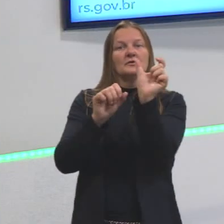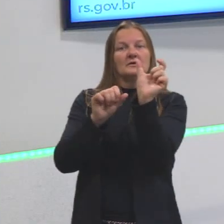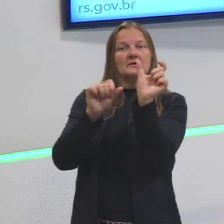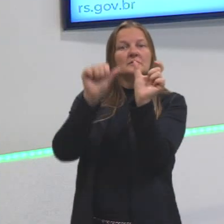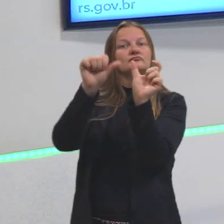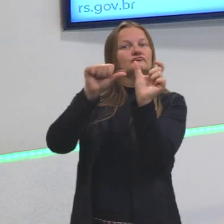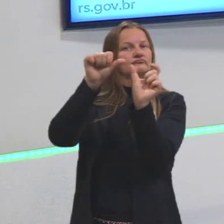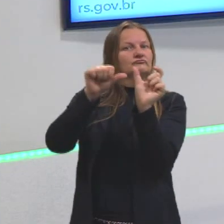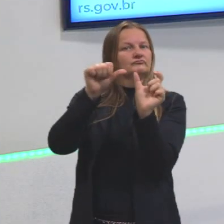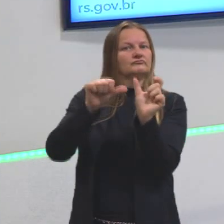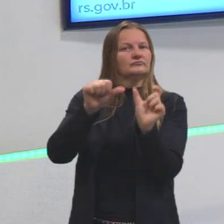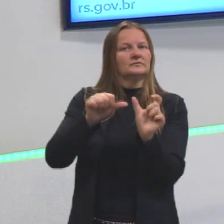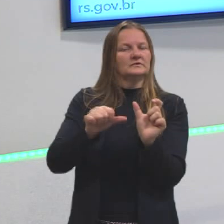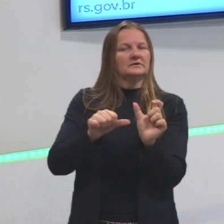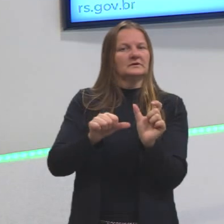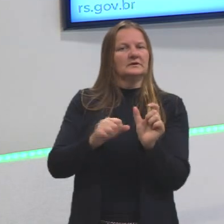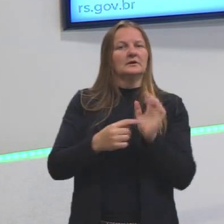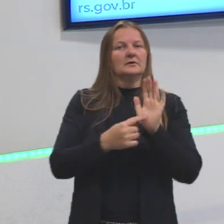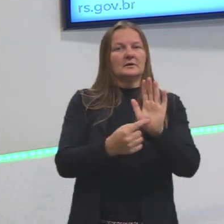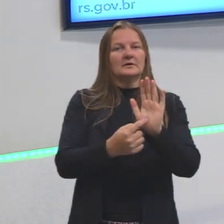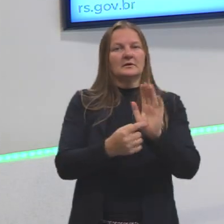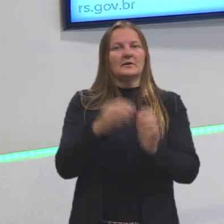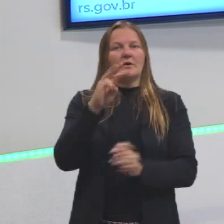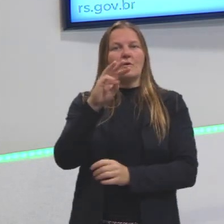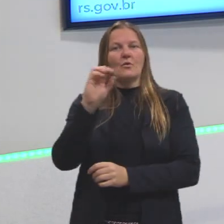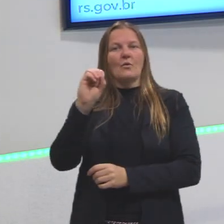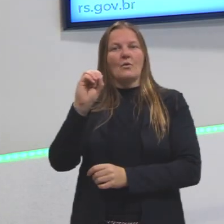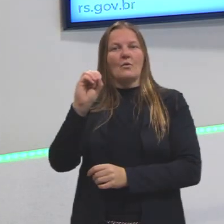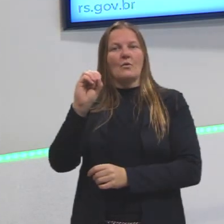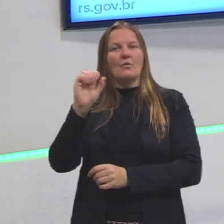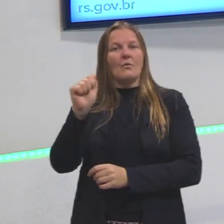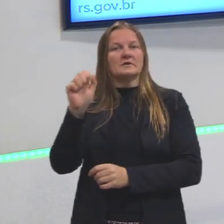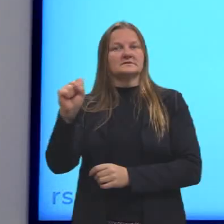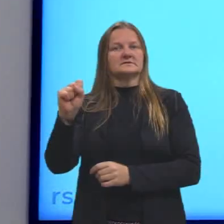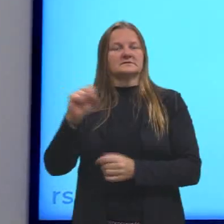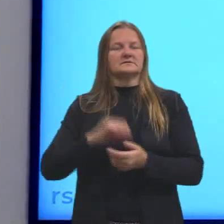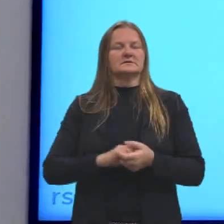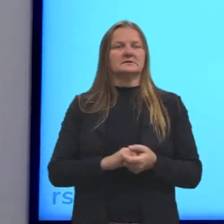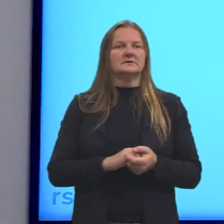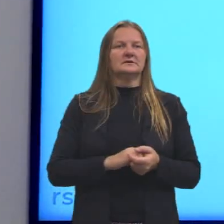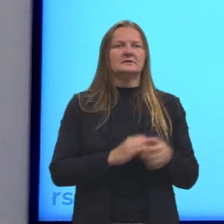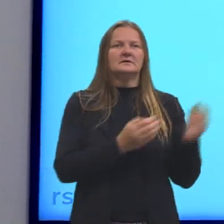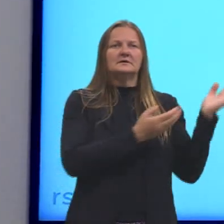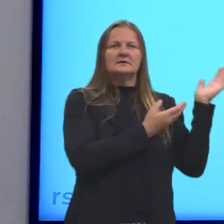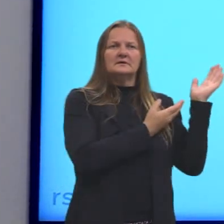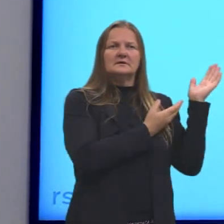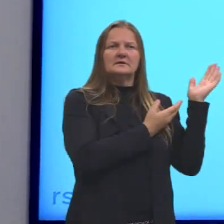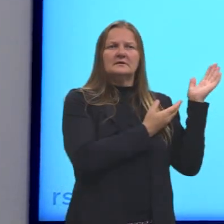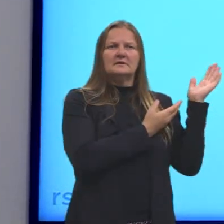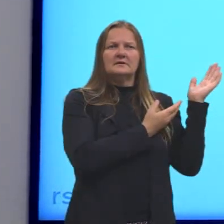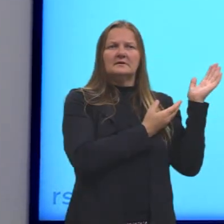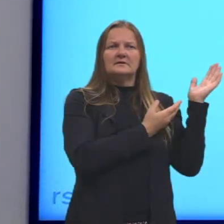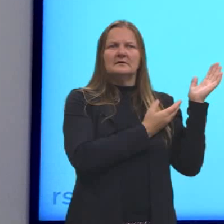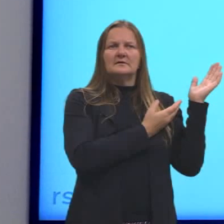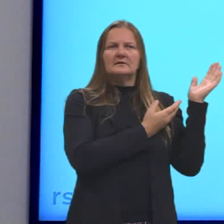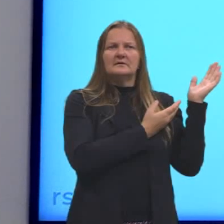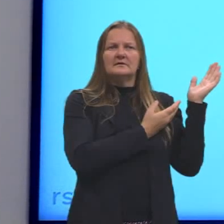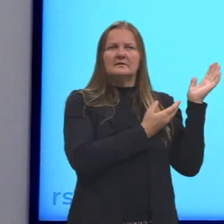irregular. Porque está mostrando ali a forma dele e modifica. O could é o can.